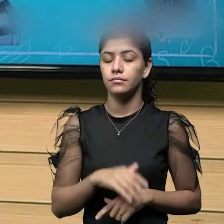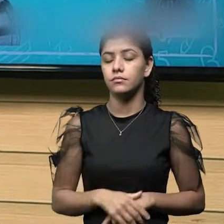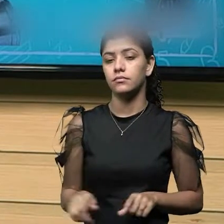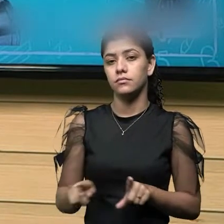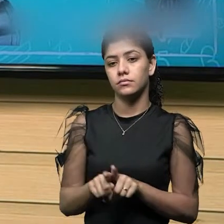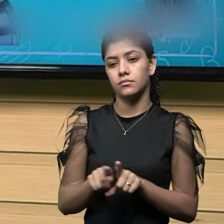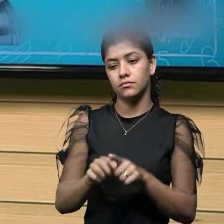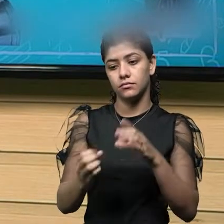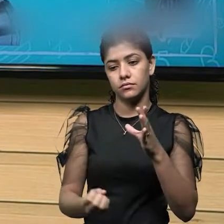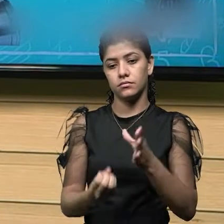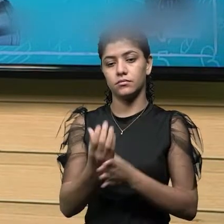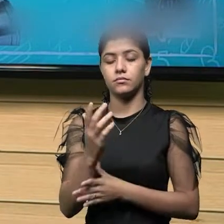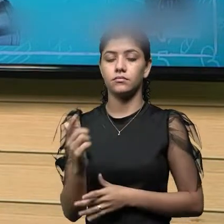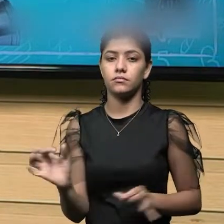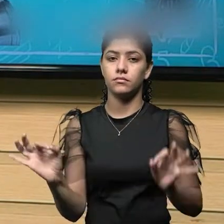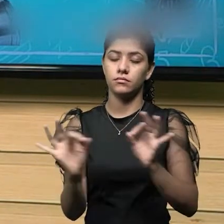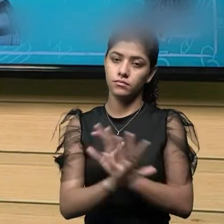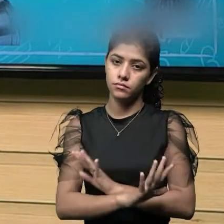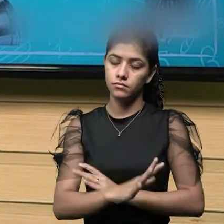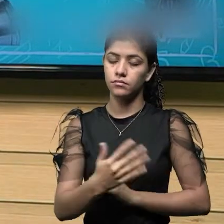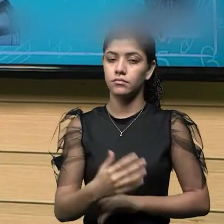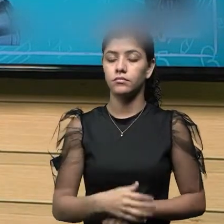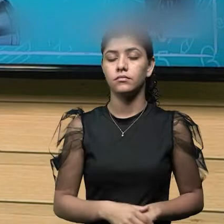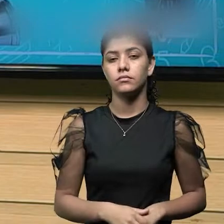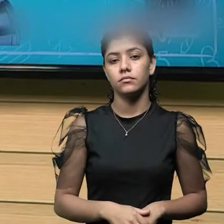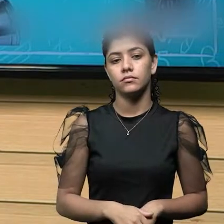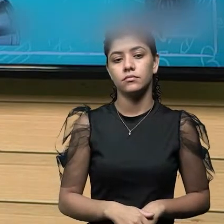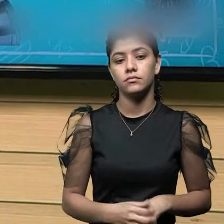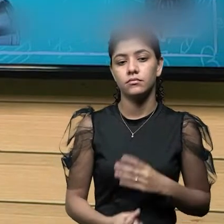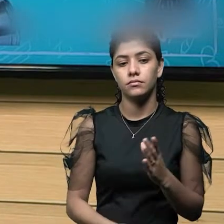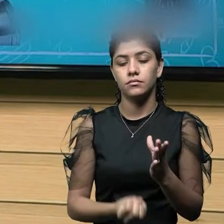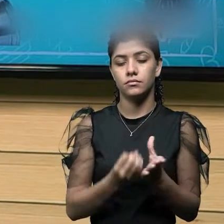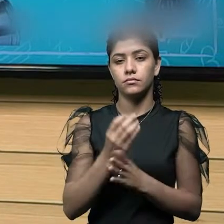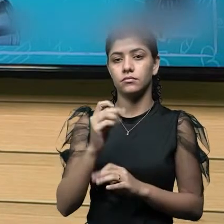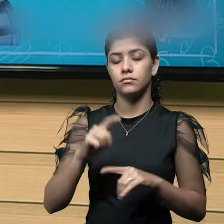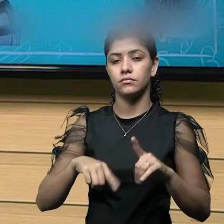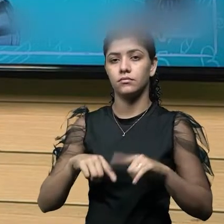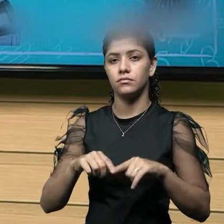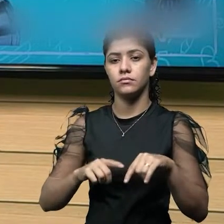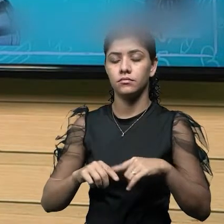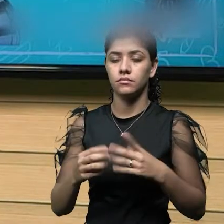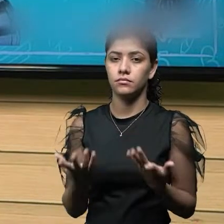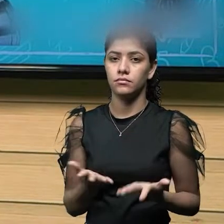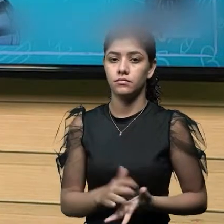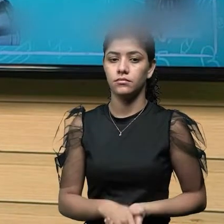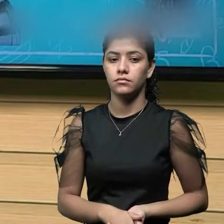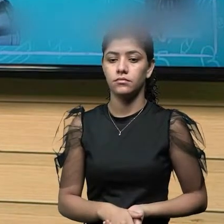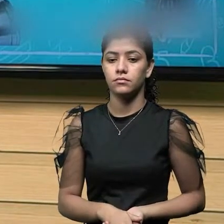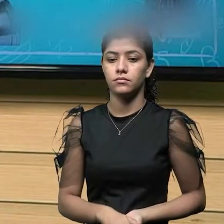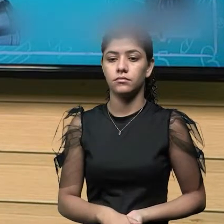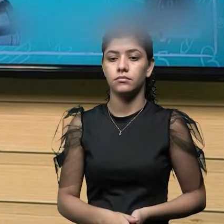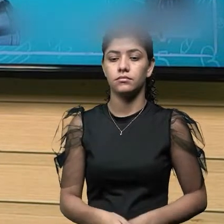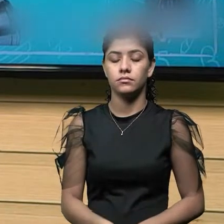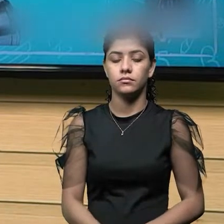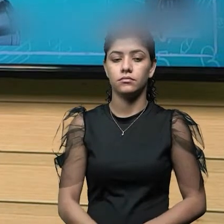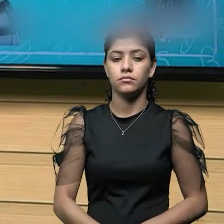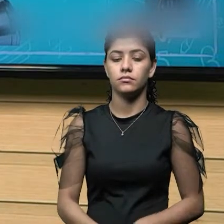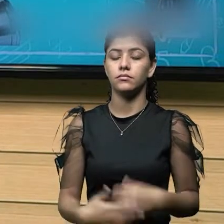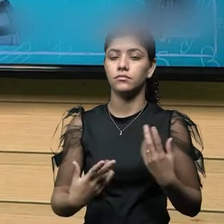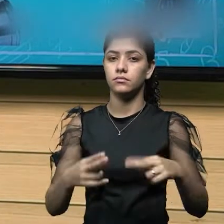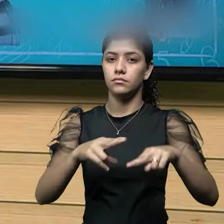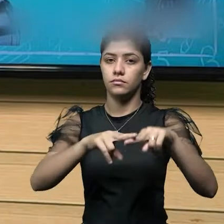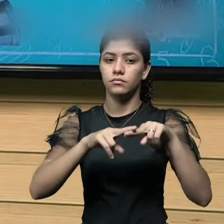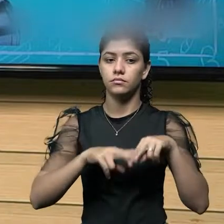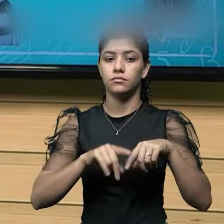resultados obtidos na fabricação de uma peça ou de um objeto qualquer. Então, por